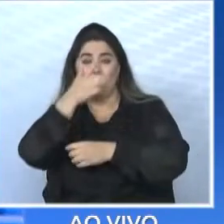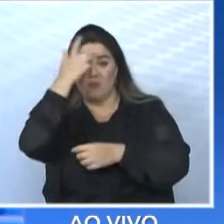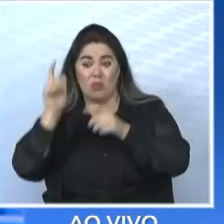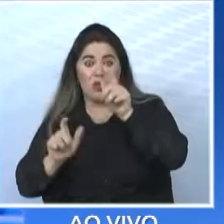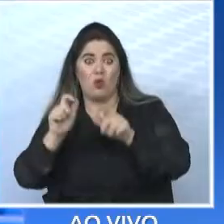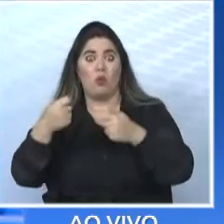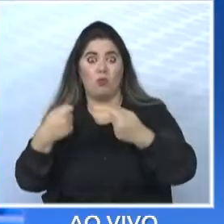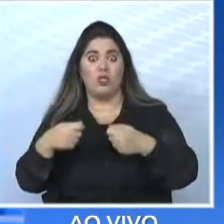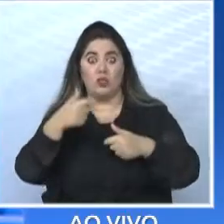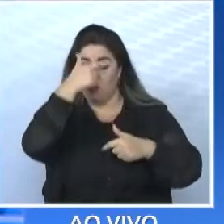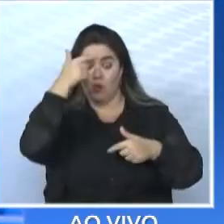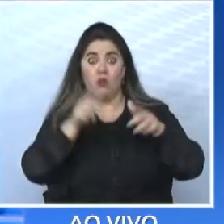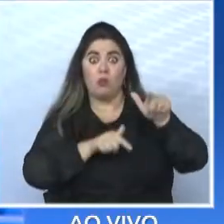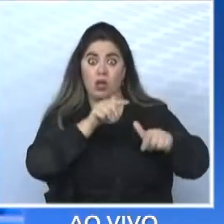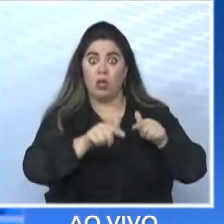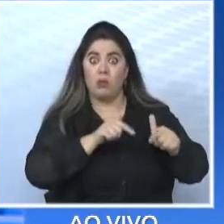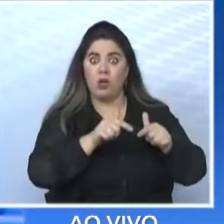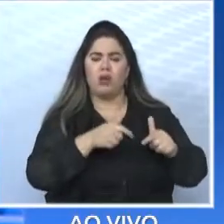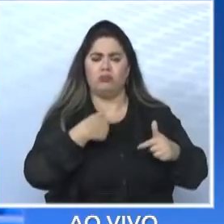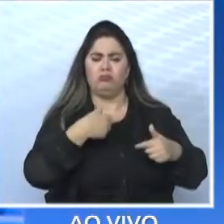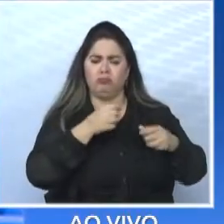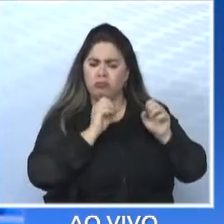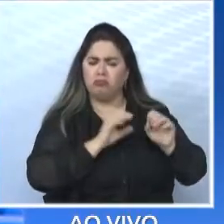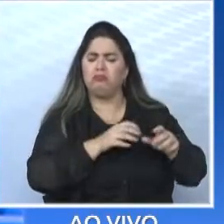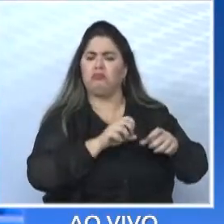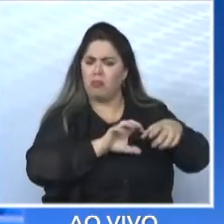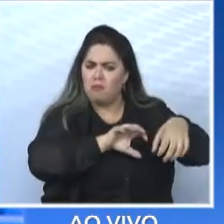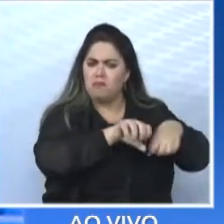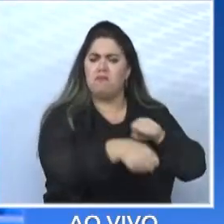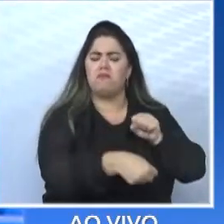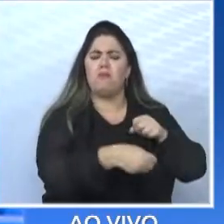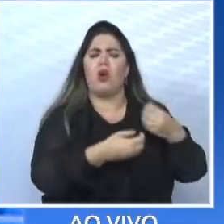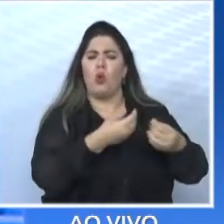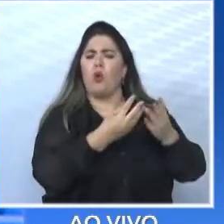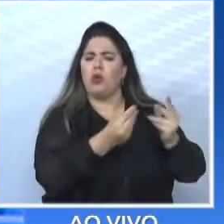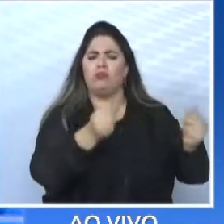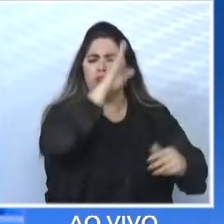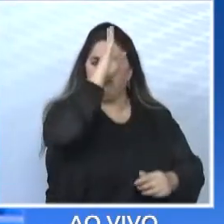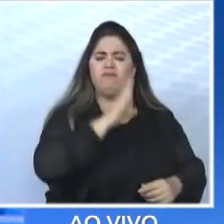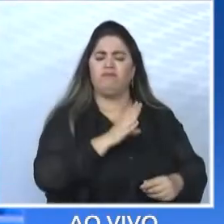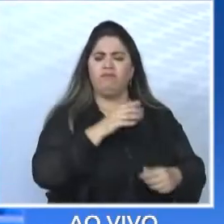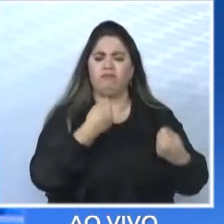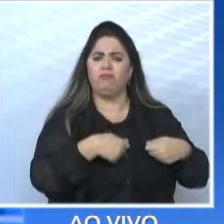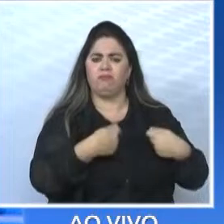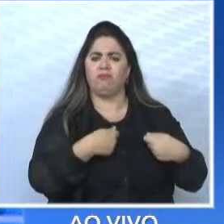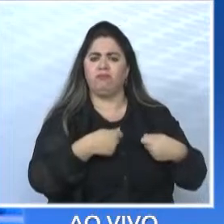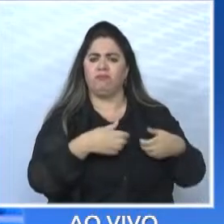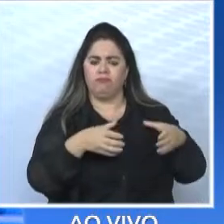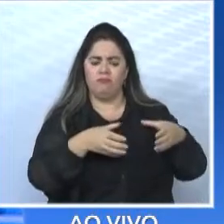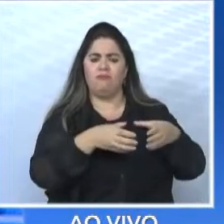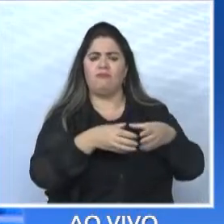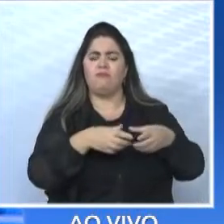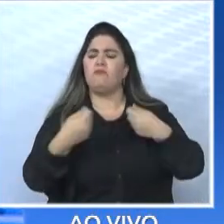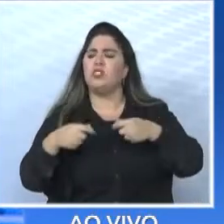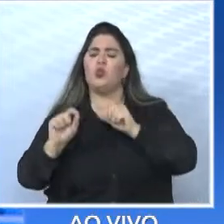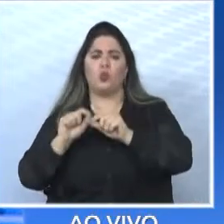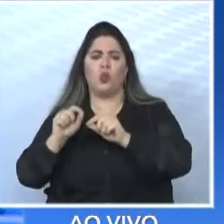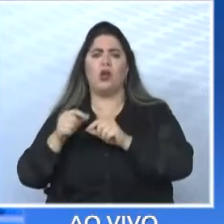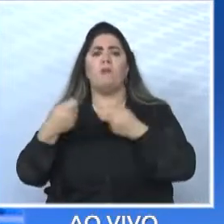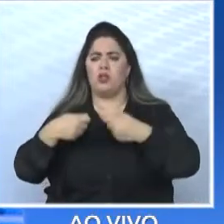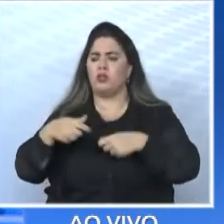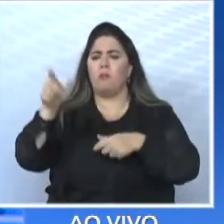treino, eu dou treinamento, eu dou qualificação gratuito para essas pessoas. O que você precisa? Preciso desse, desse, desse perfil. Eu treino,